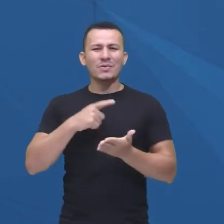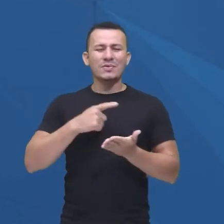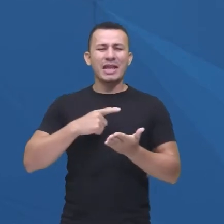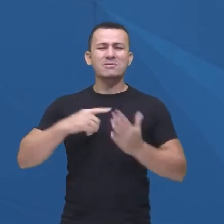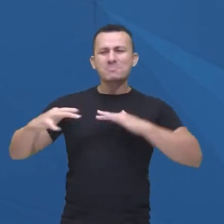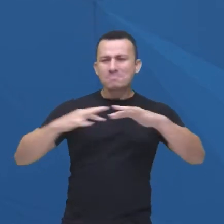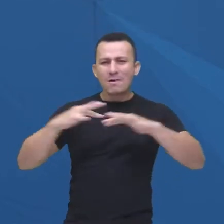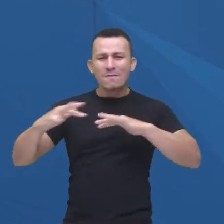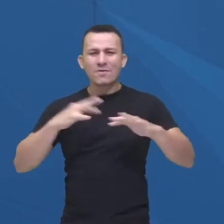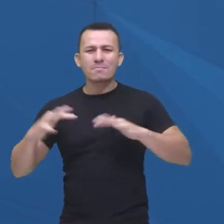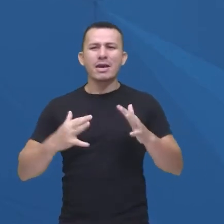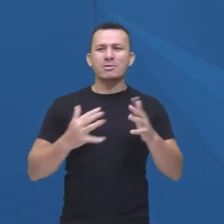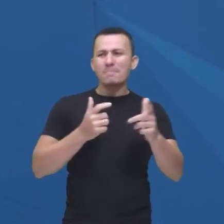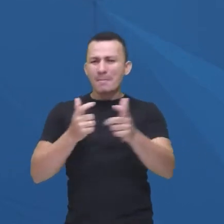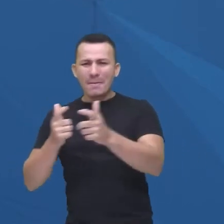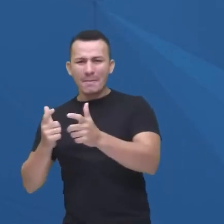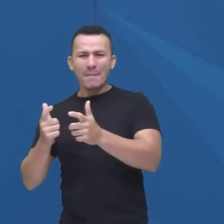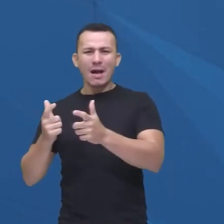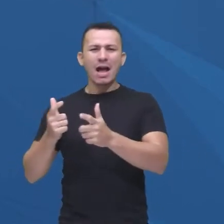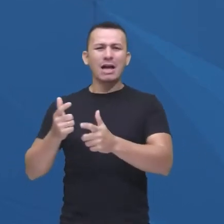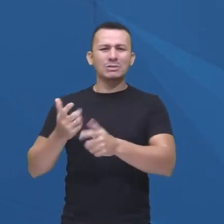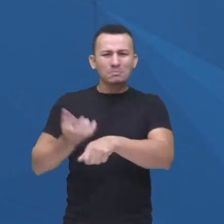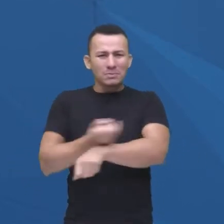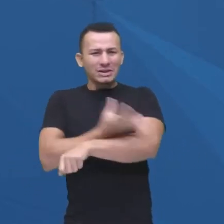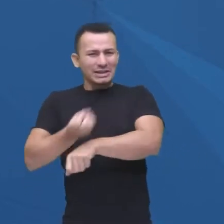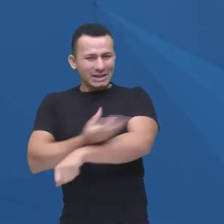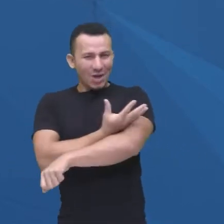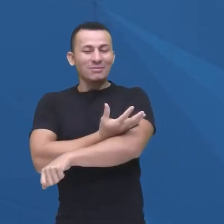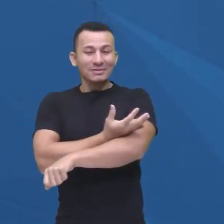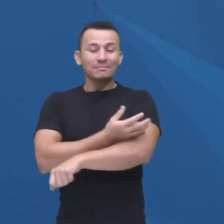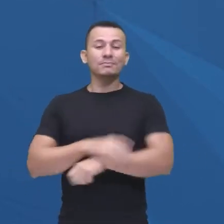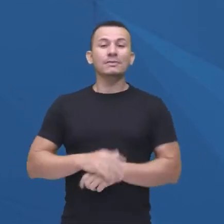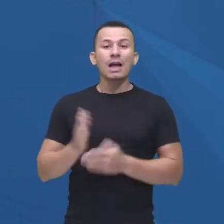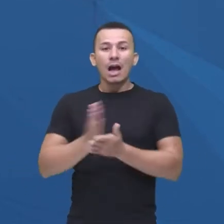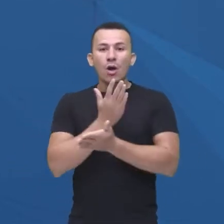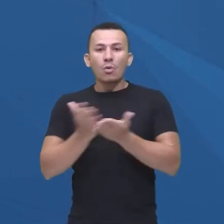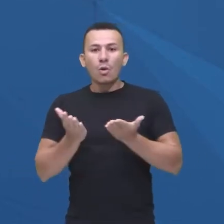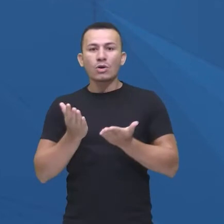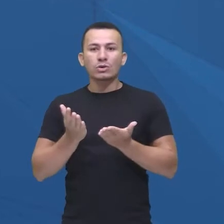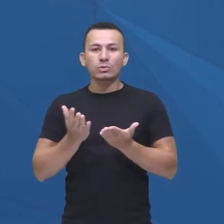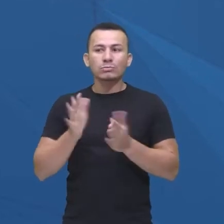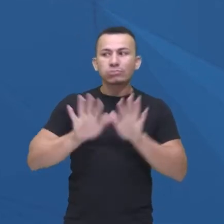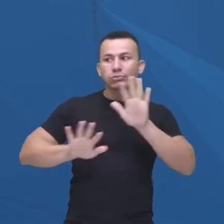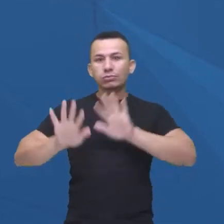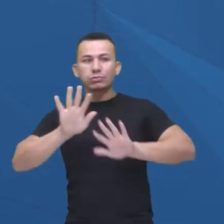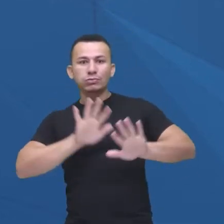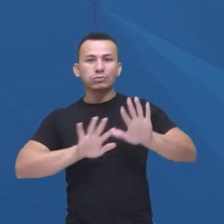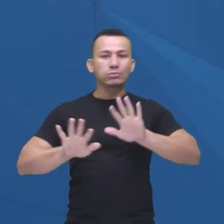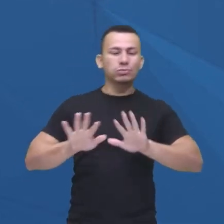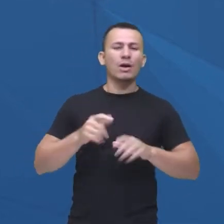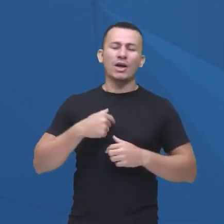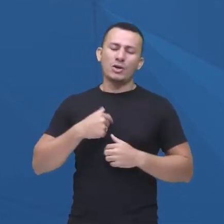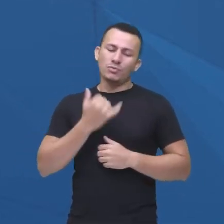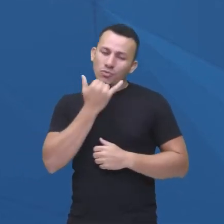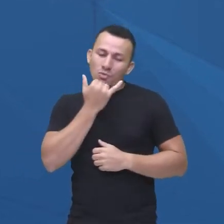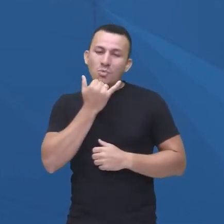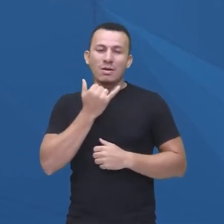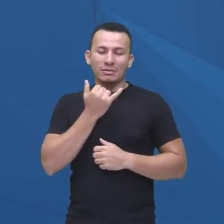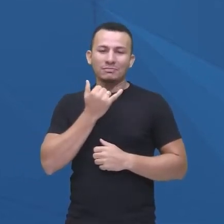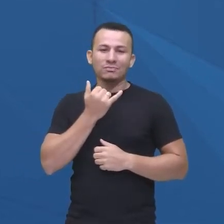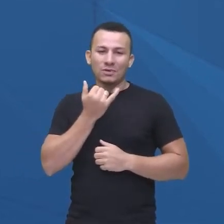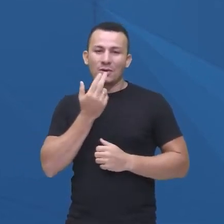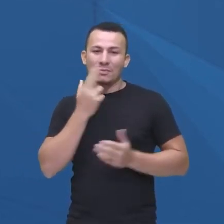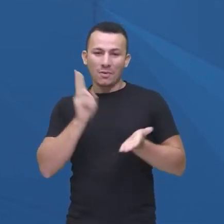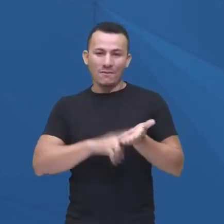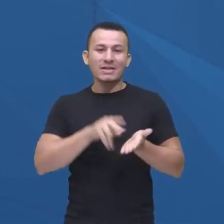Daquela adrenalina e tudo mais, beleza. Mas tem gente que gosta mais de suspense. Eu não curto muito suspense, não, confesso, tenho